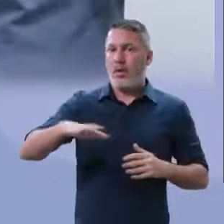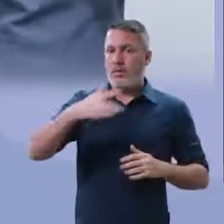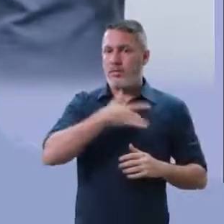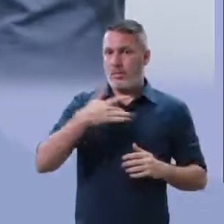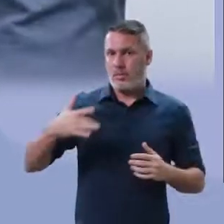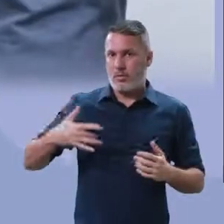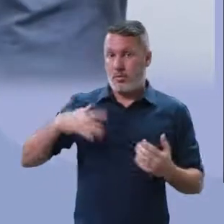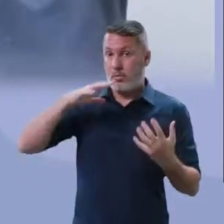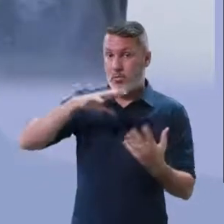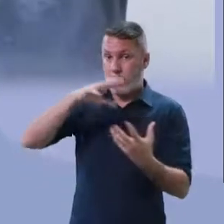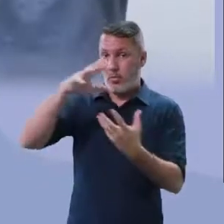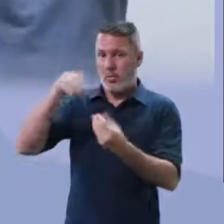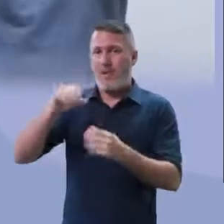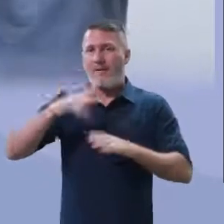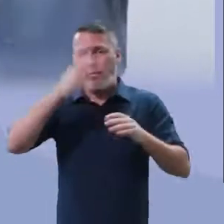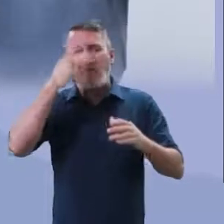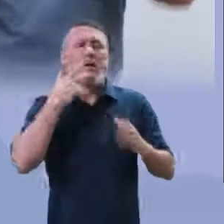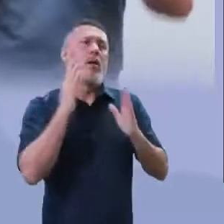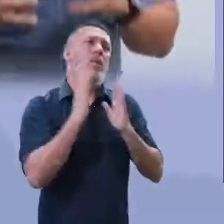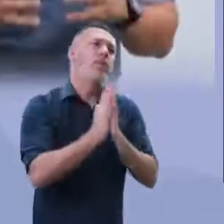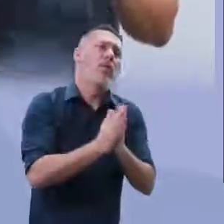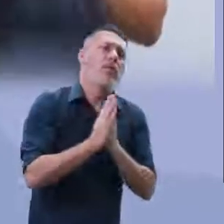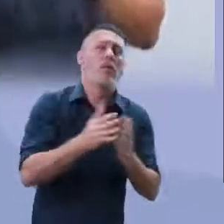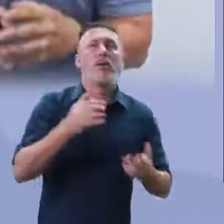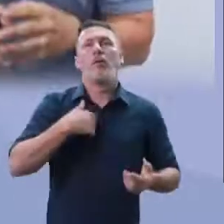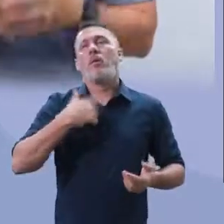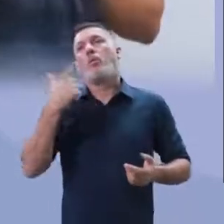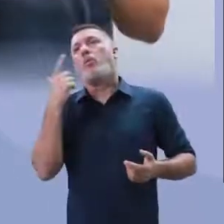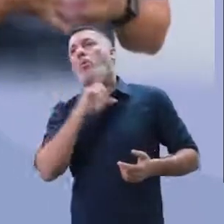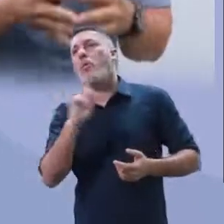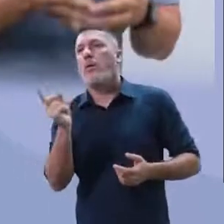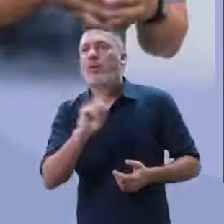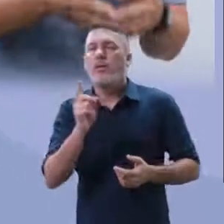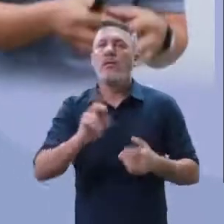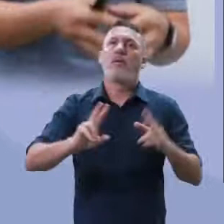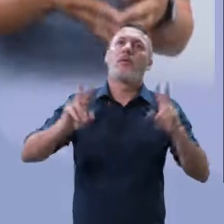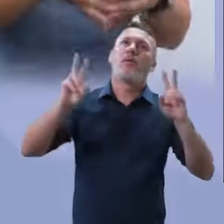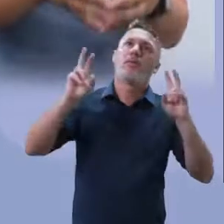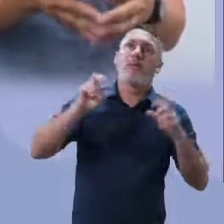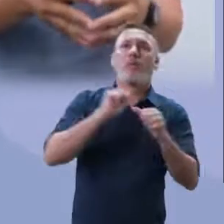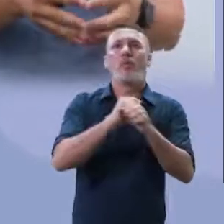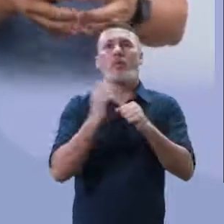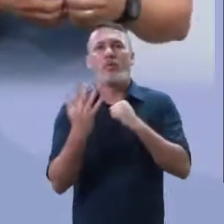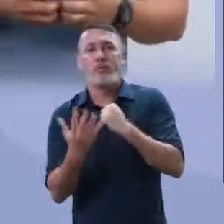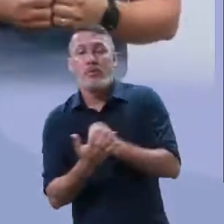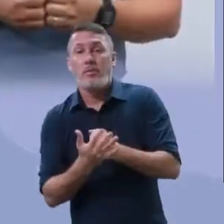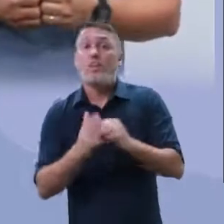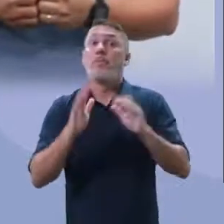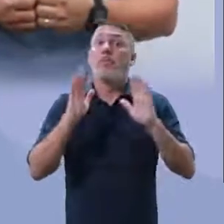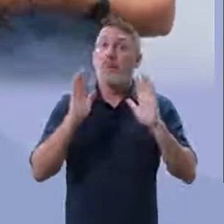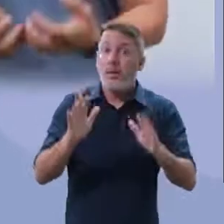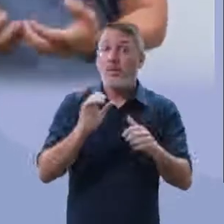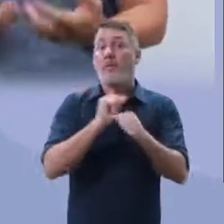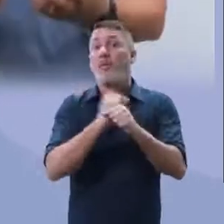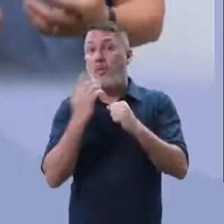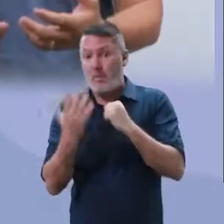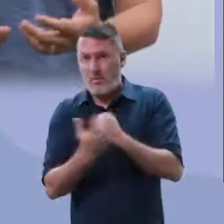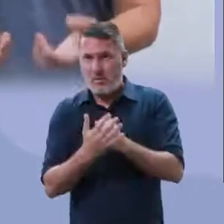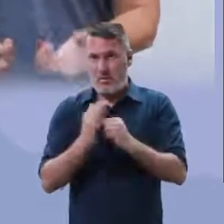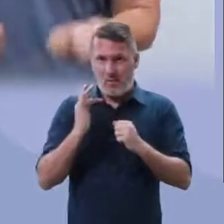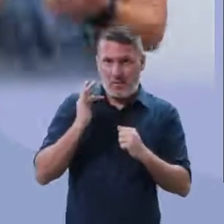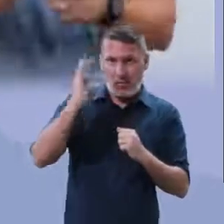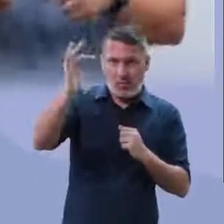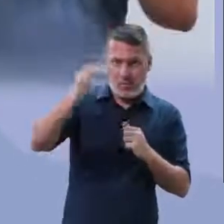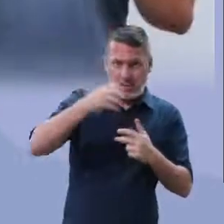amor de Deus, professor, não, não aguento mais falar sobre Covid. Mas esse tema